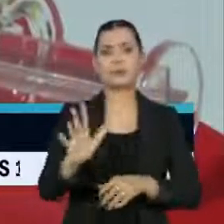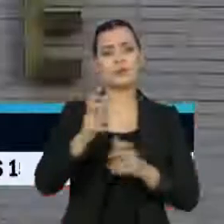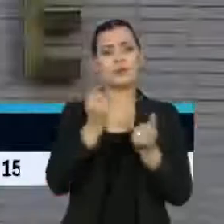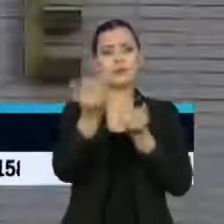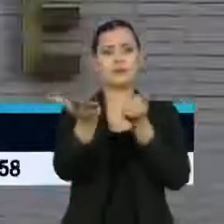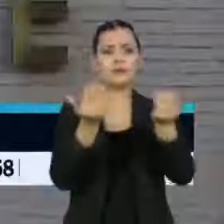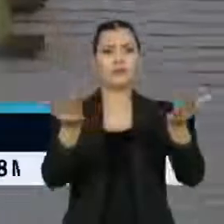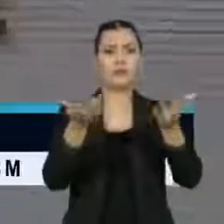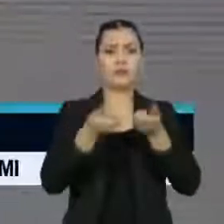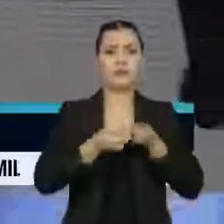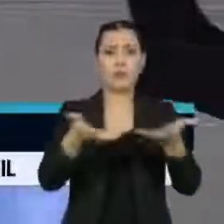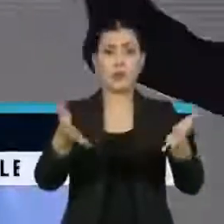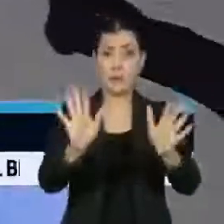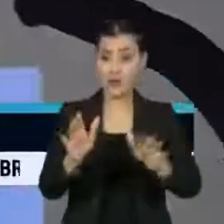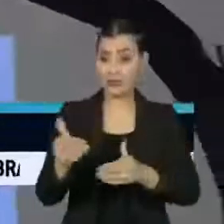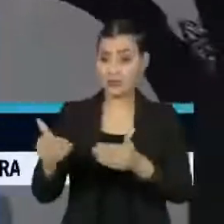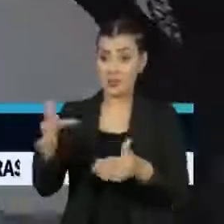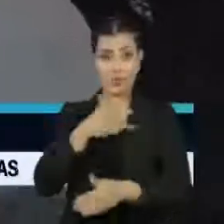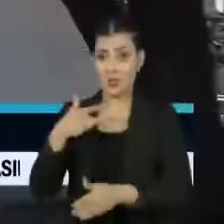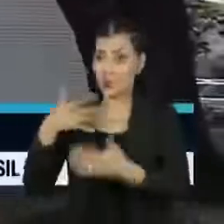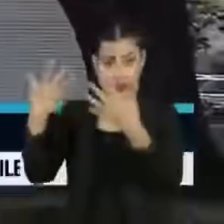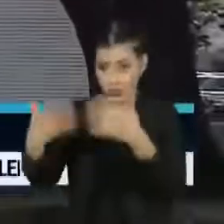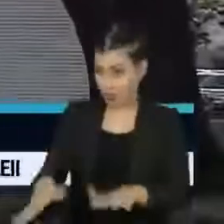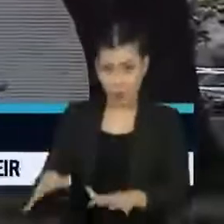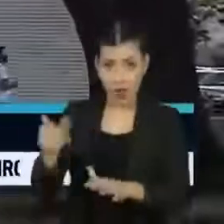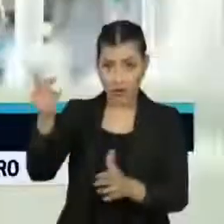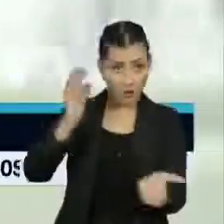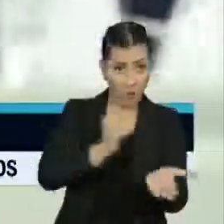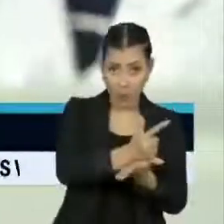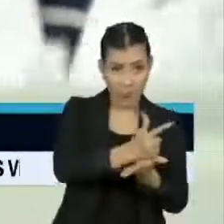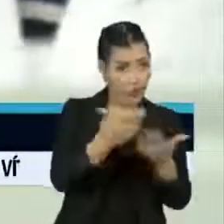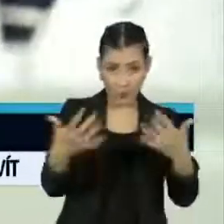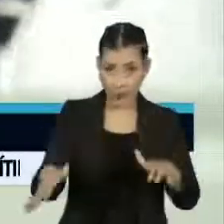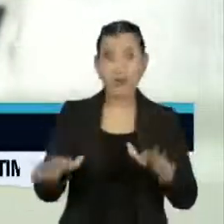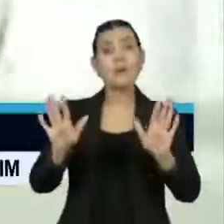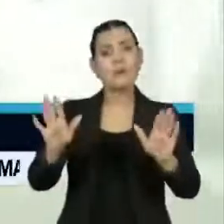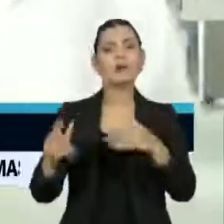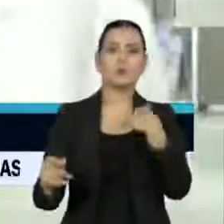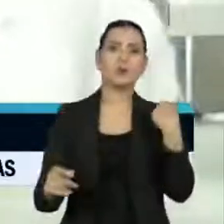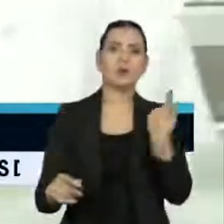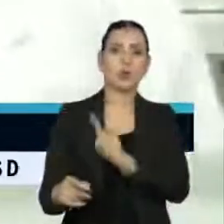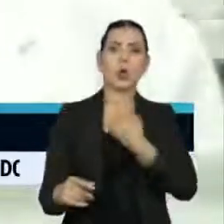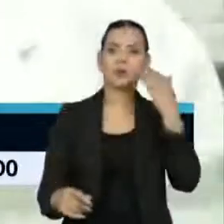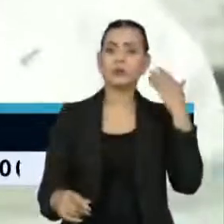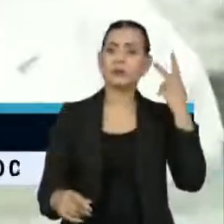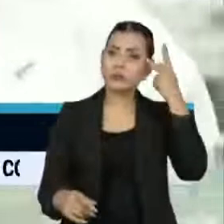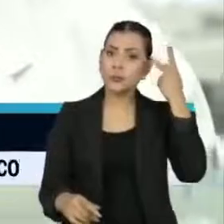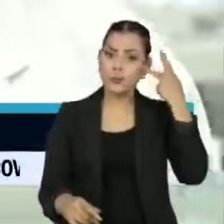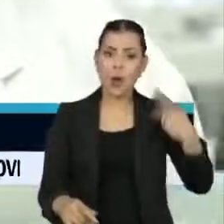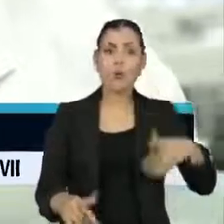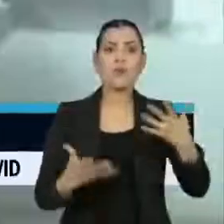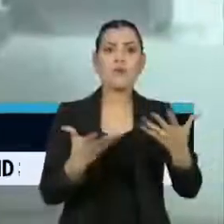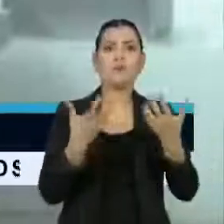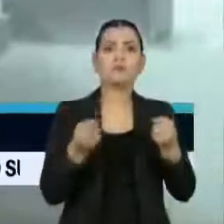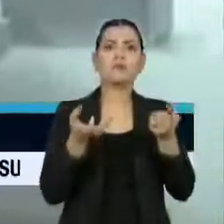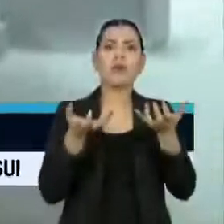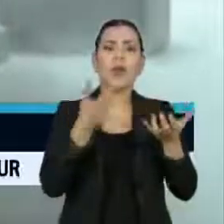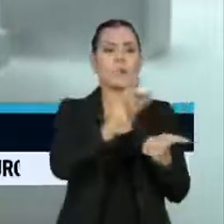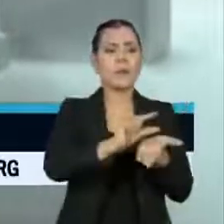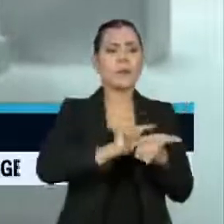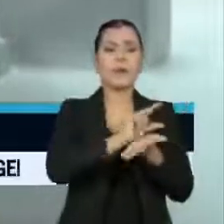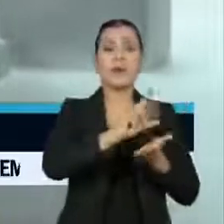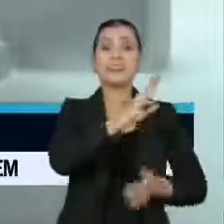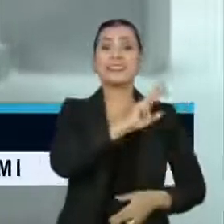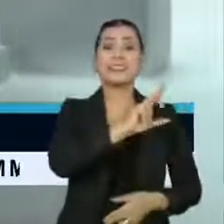Imunizações. Mas se o Ministério da Saúde negar a aquisição, o Estado vai garantir os recursos necessários para a produção de